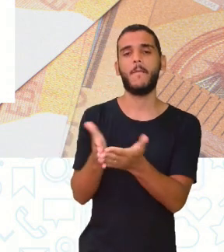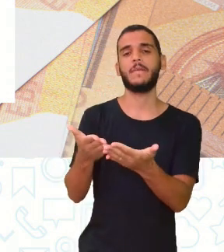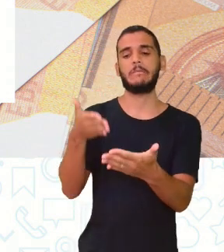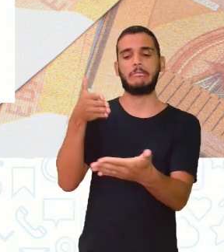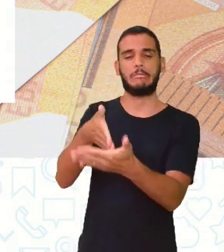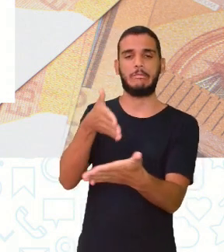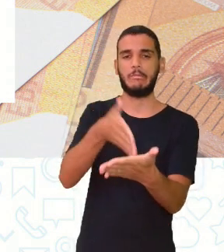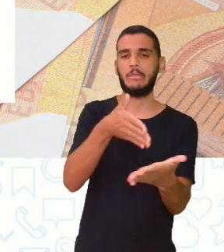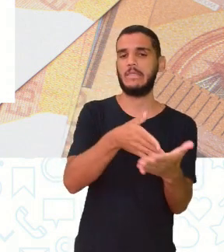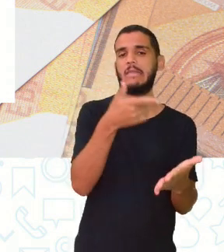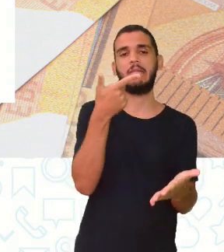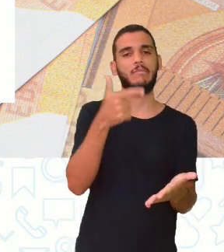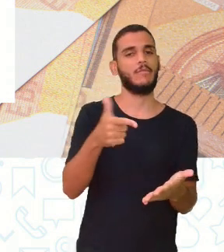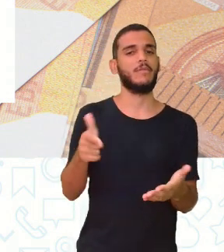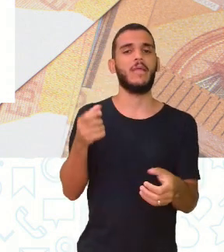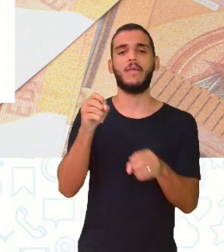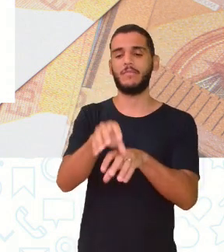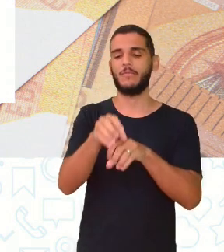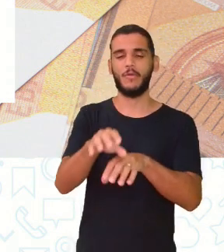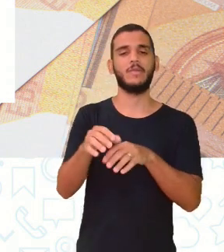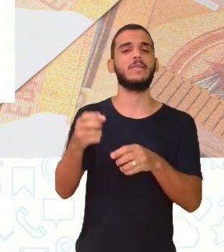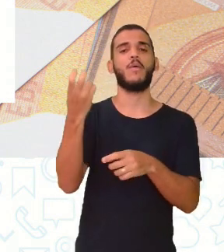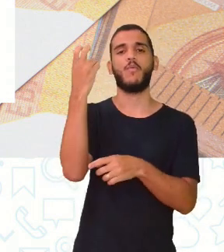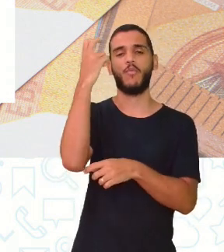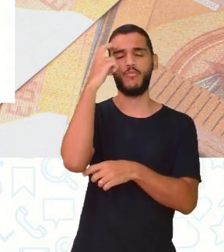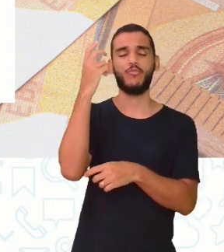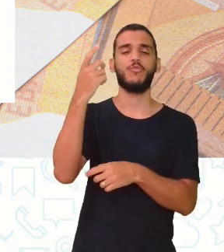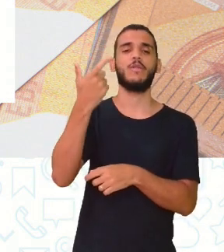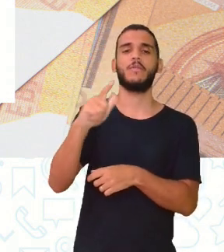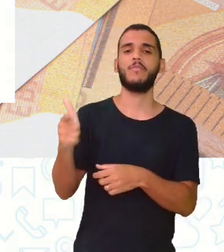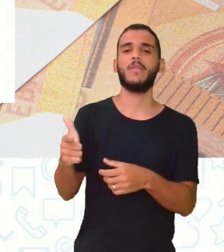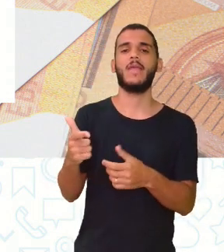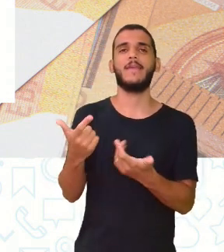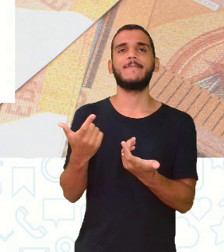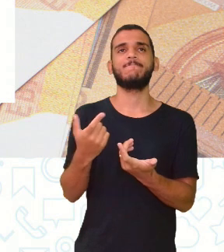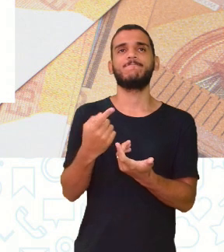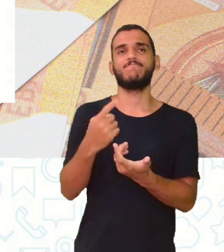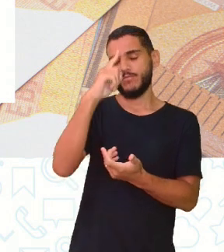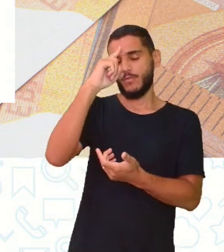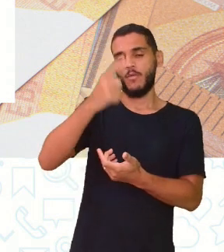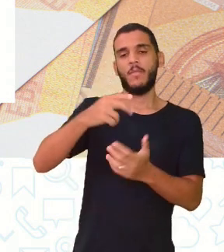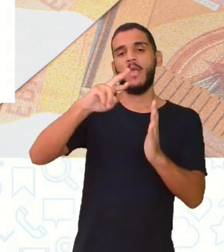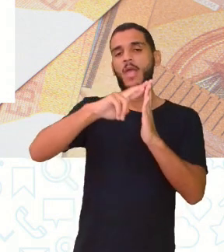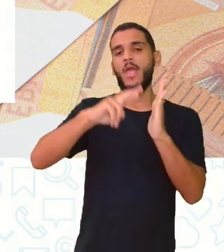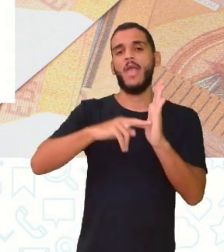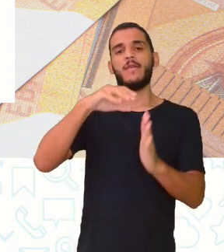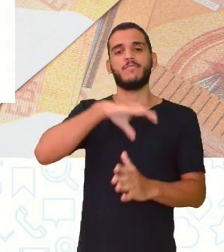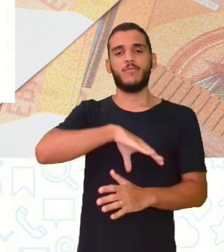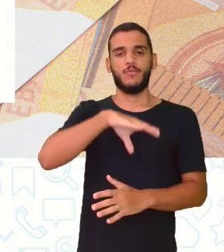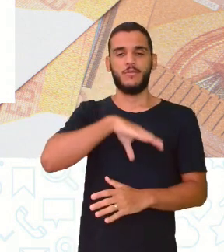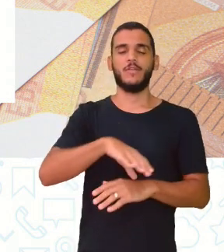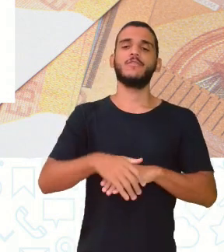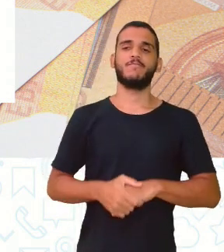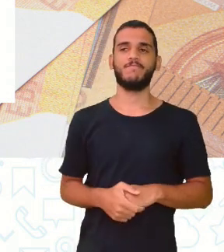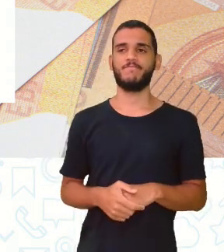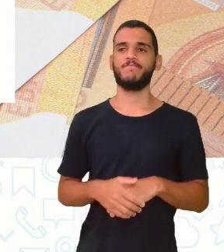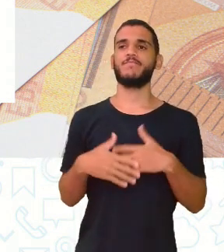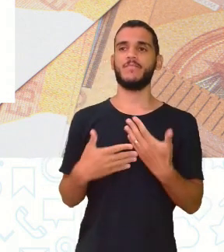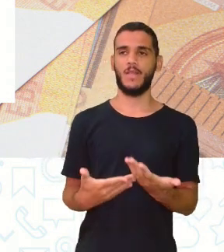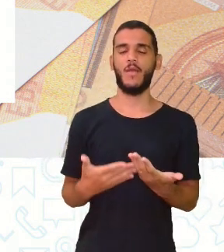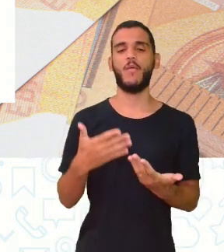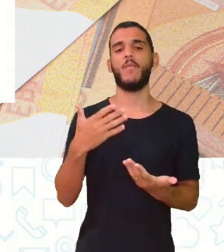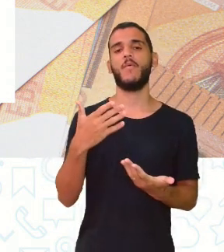educação e cultura, geralmente dominarem as variedades linguísticas mais informais de menor prestígio. Quando eu digo